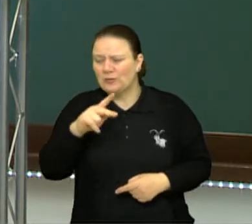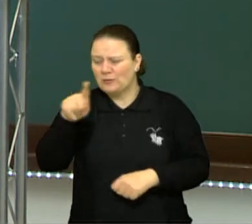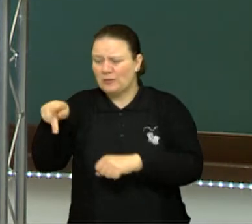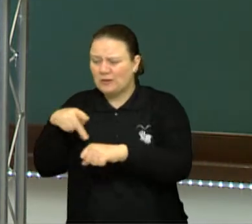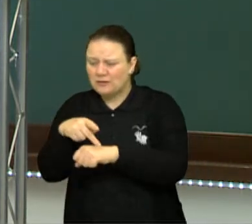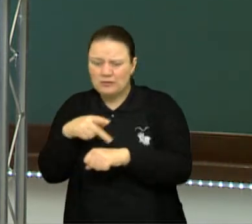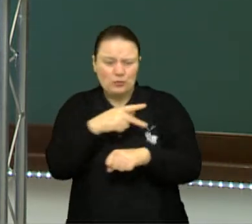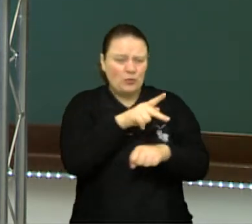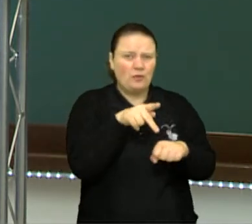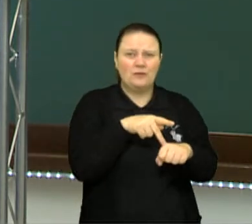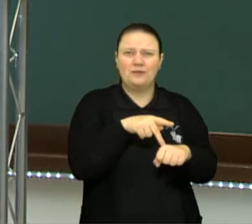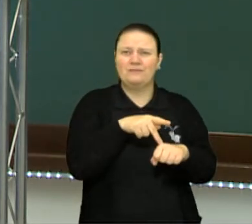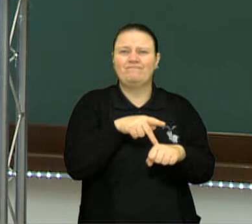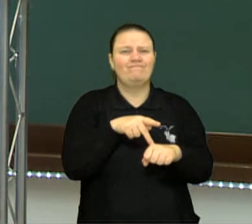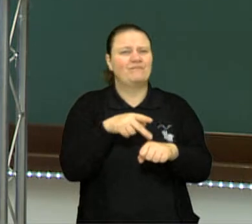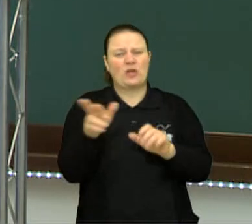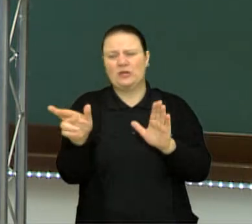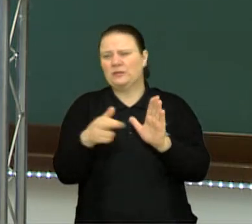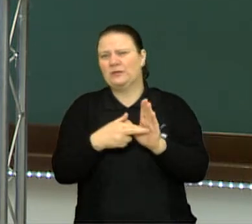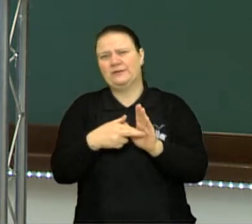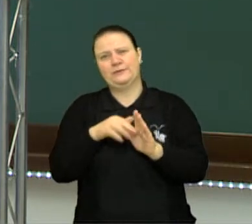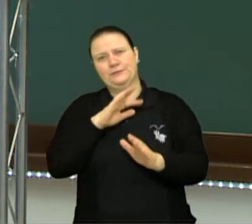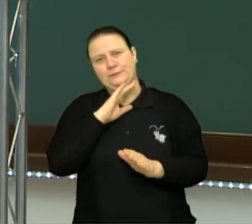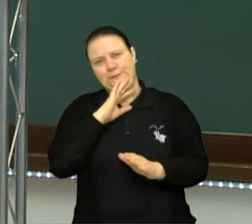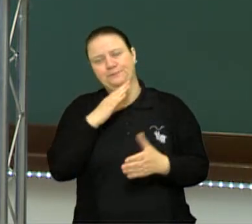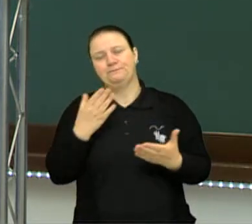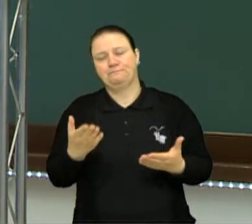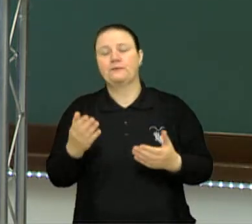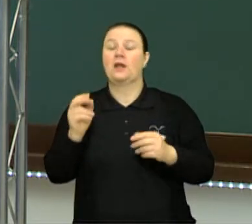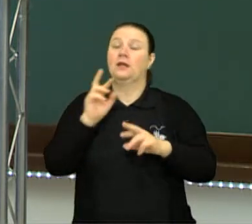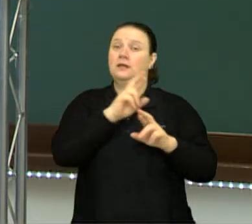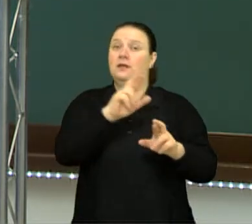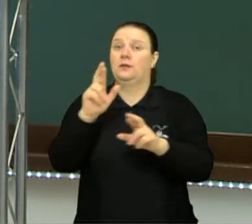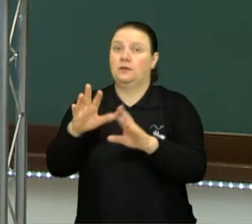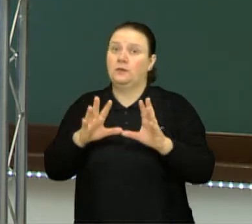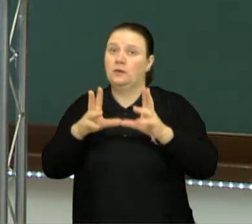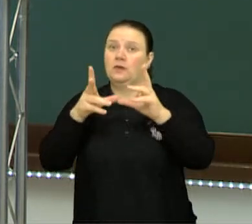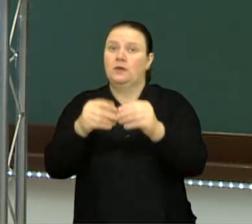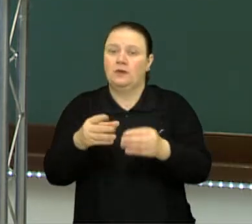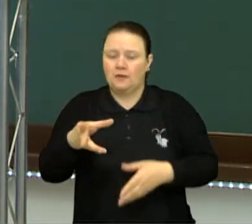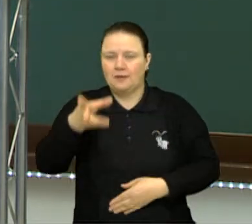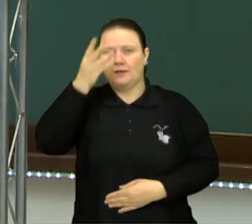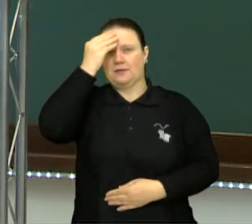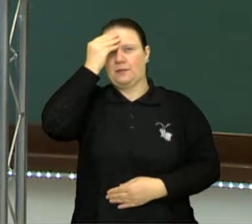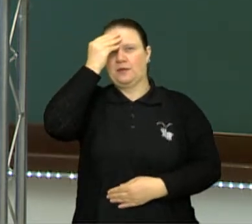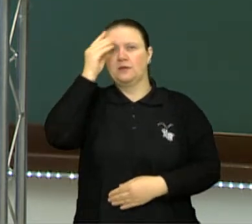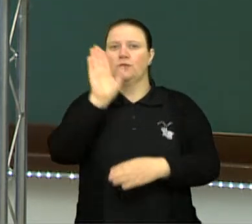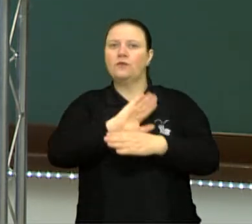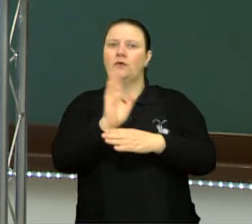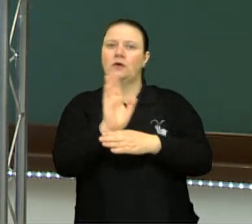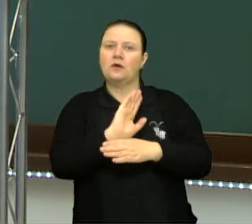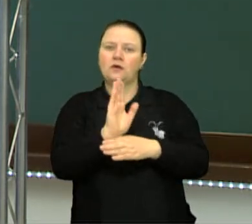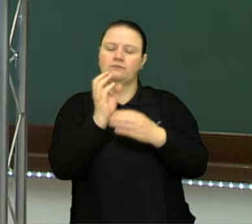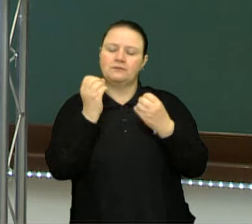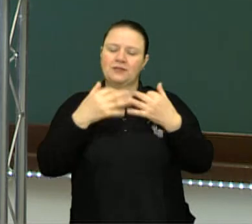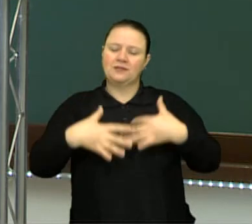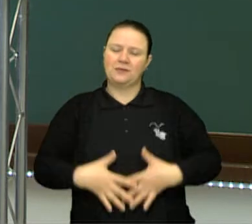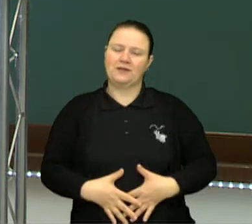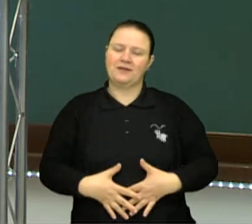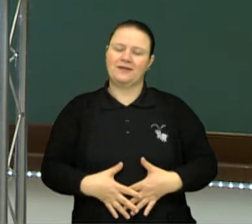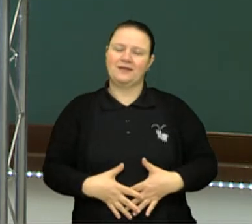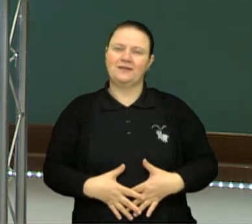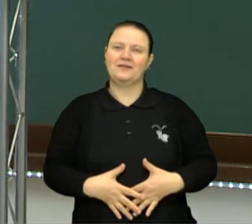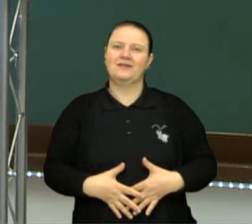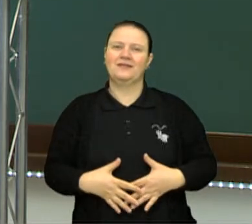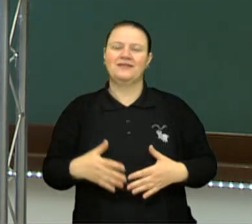nem para outro. Estreito, espero que vocês, nesse vídeo, tenham assimilado o que nós tenhamos falado sobre a geopolítica do Irã e